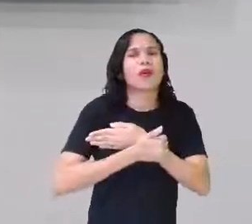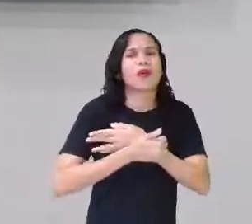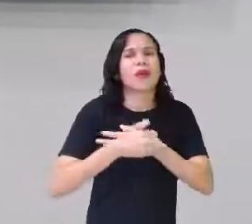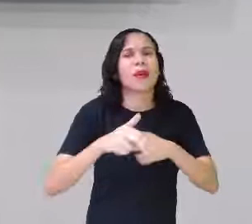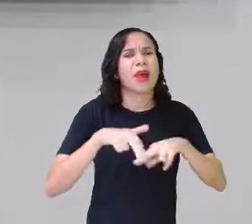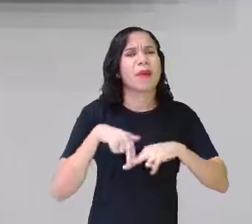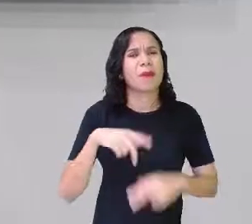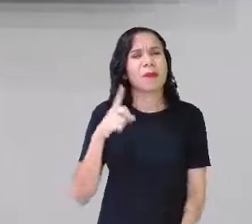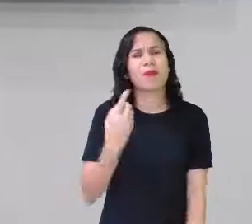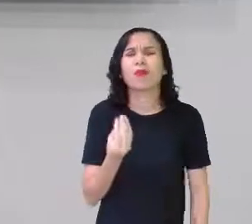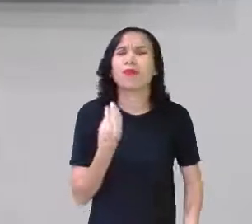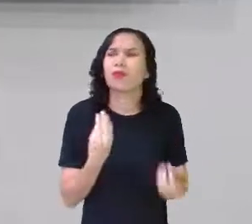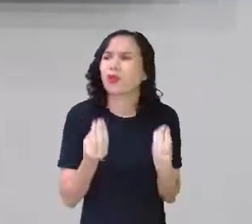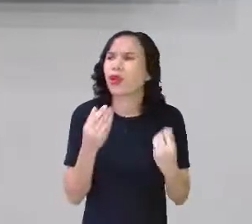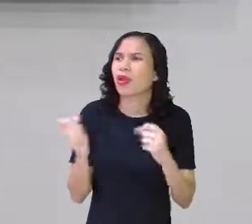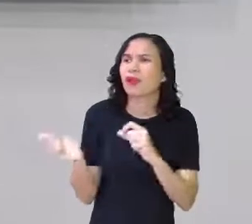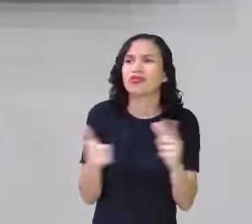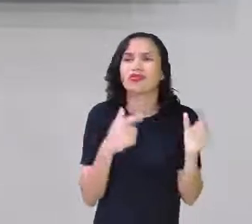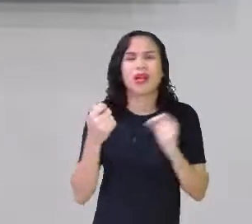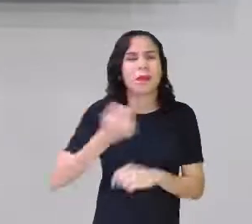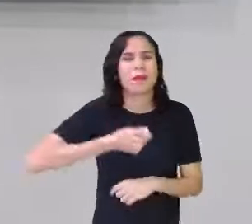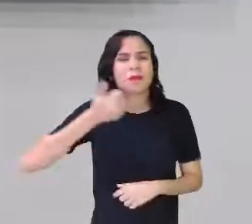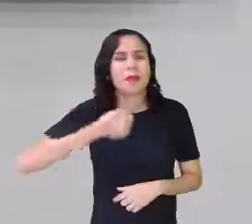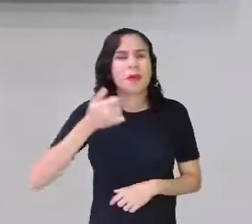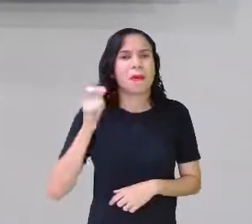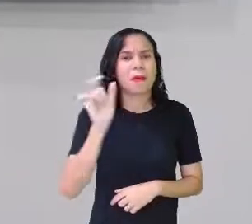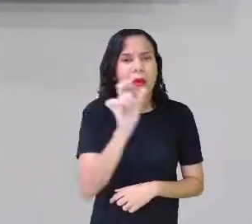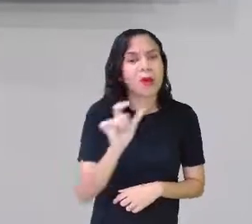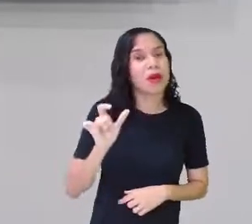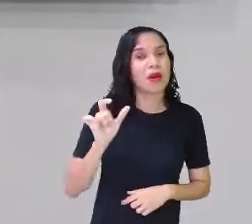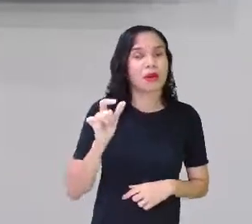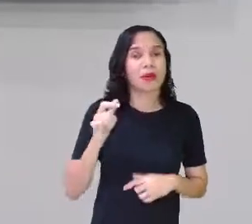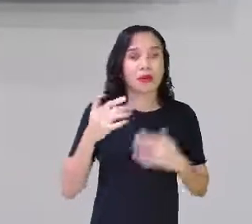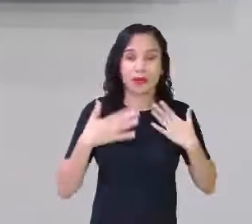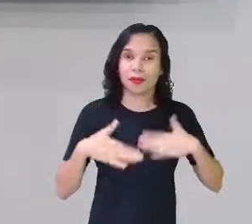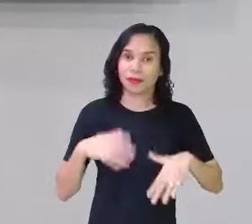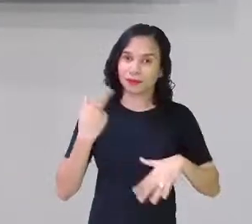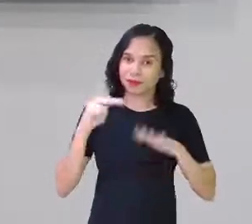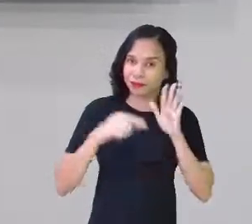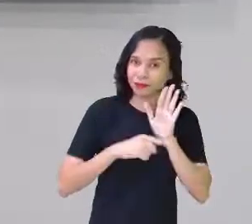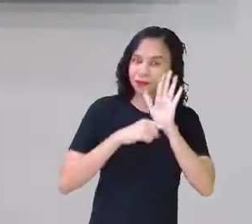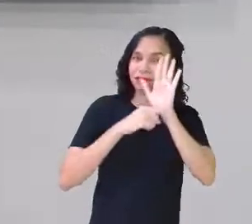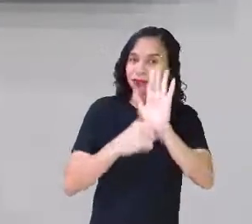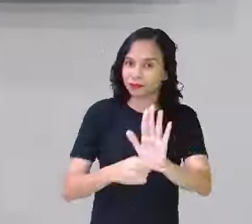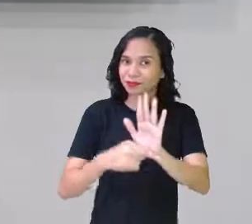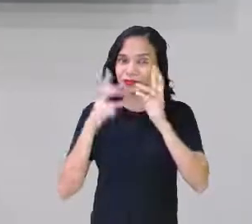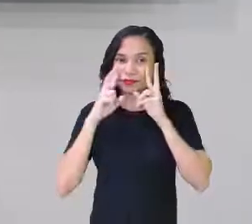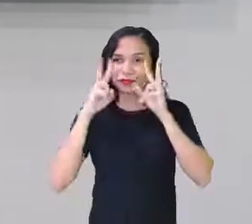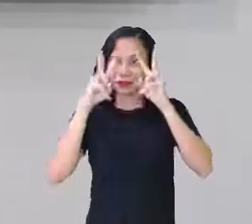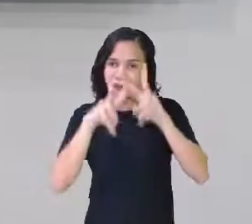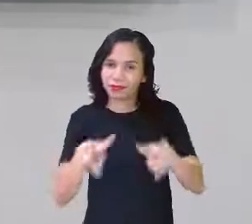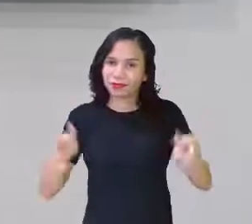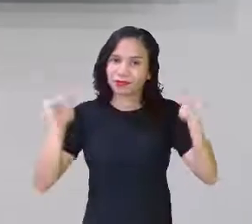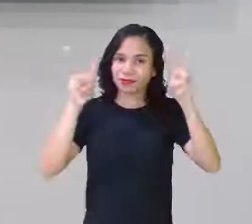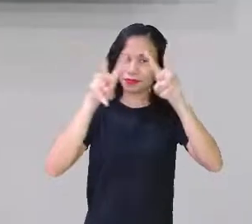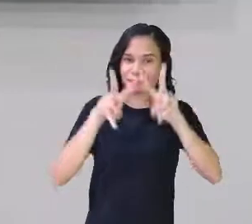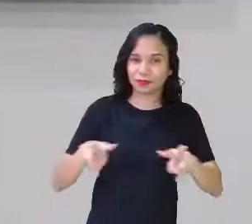voltou para o primeiro slide, a primeira tela, com a primeira parte da fábula, para te ajudar. Dá uma olhada.